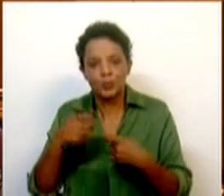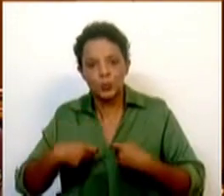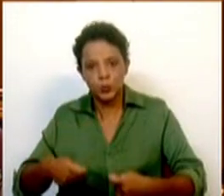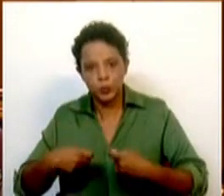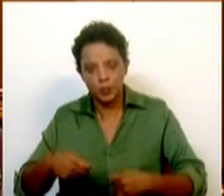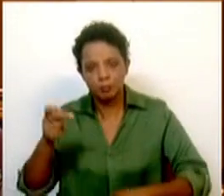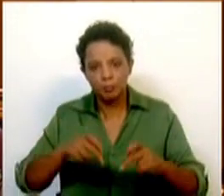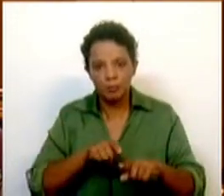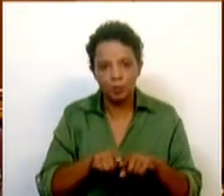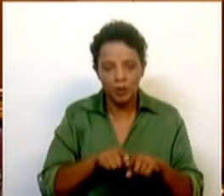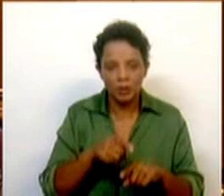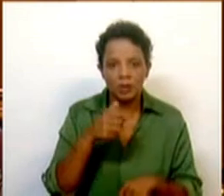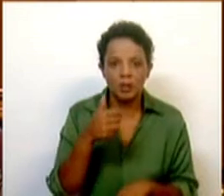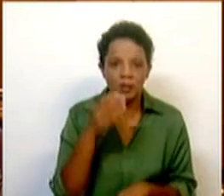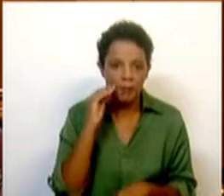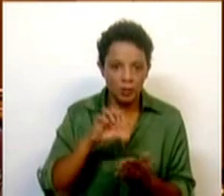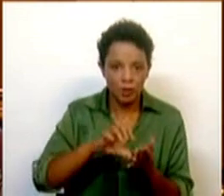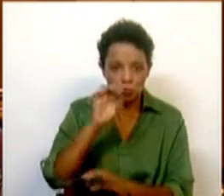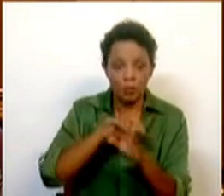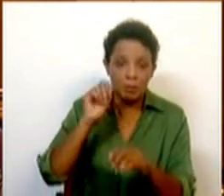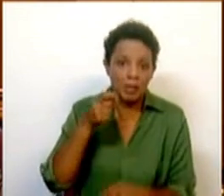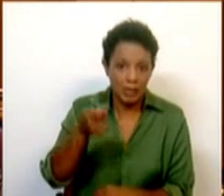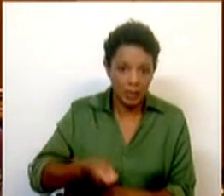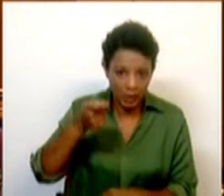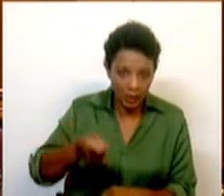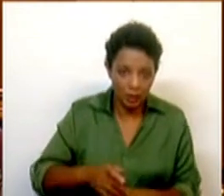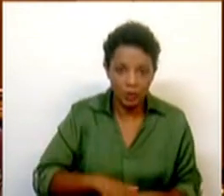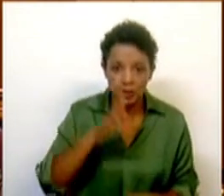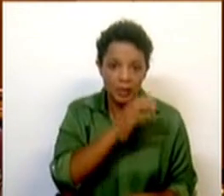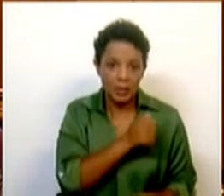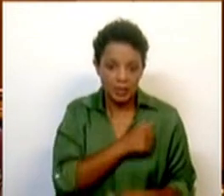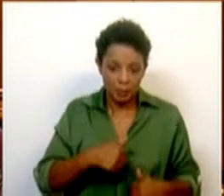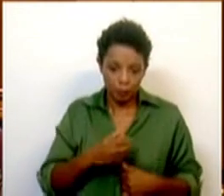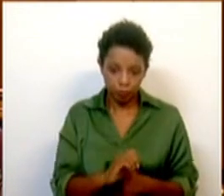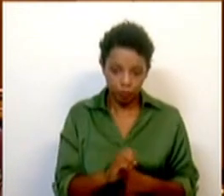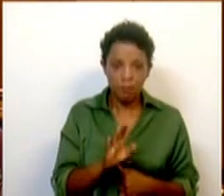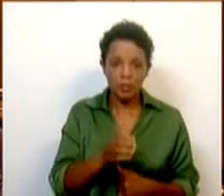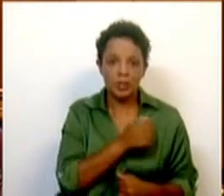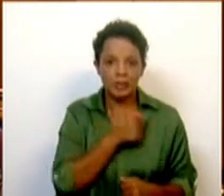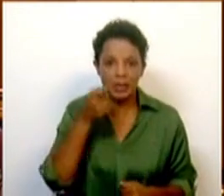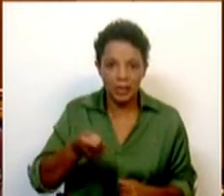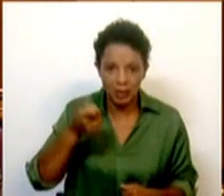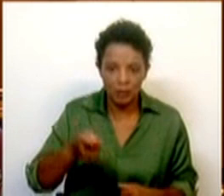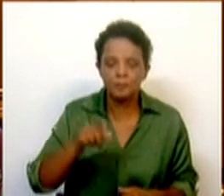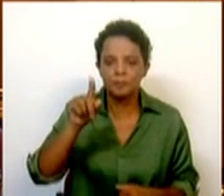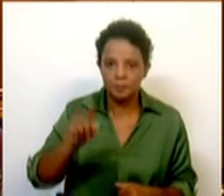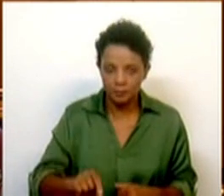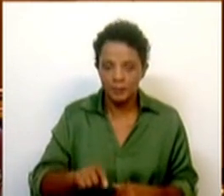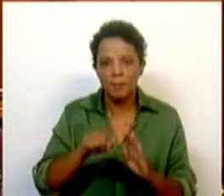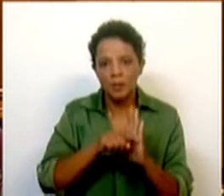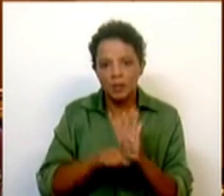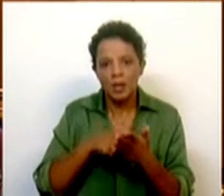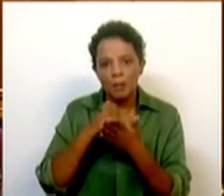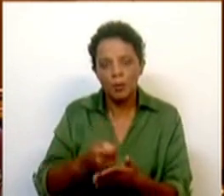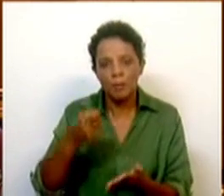custos que decorre da política do BCE. Também ao nível das rendas, para quem não é dono de casa própria, mas vive numa casa arrendada, também temos uma medida